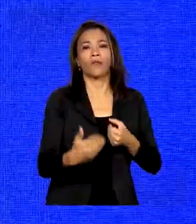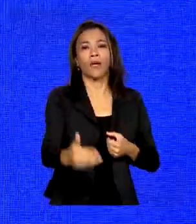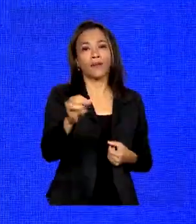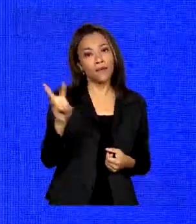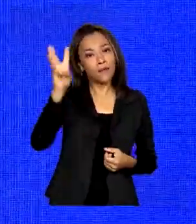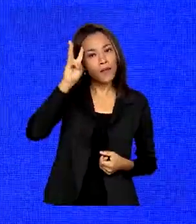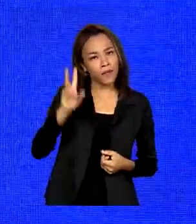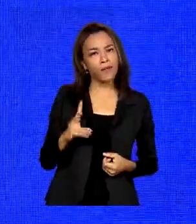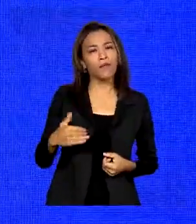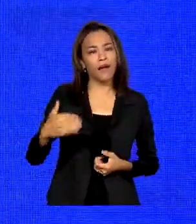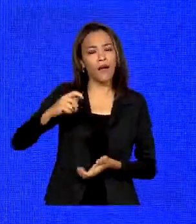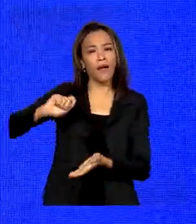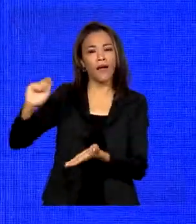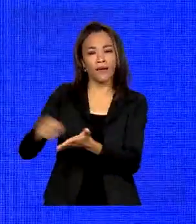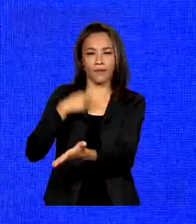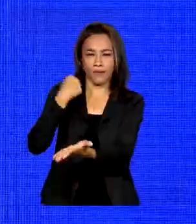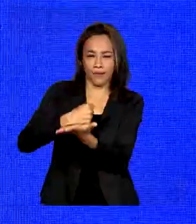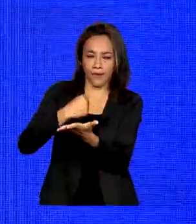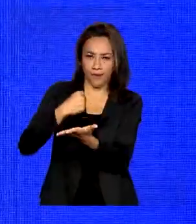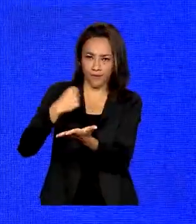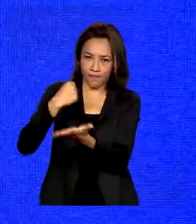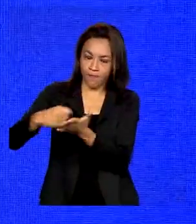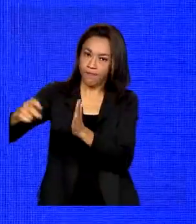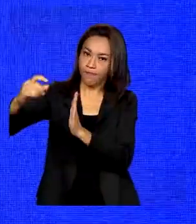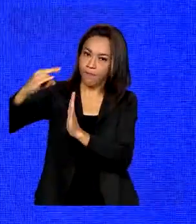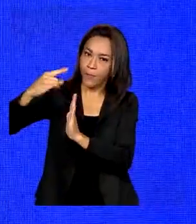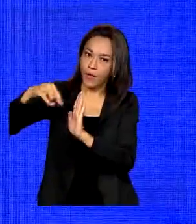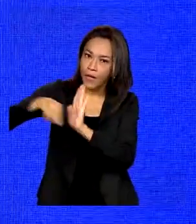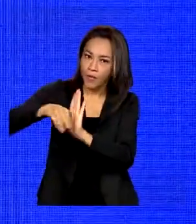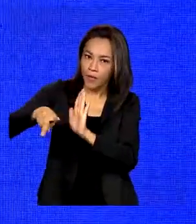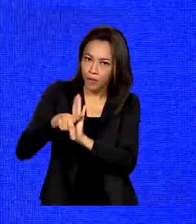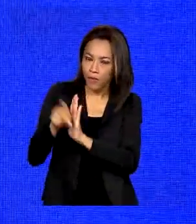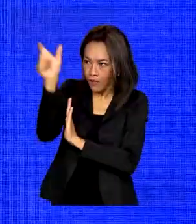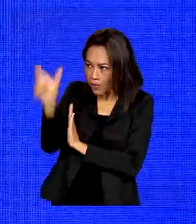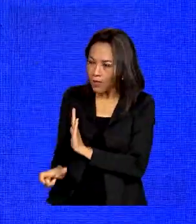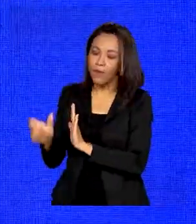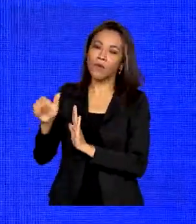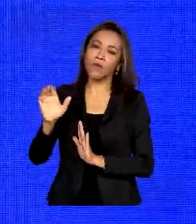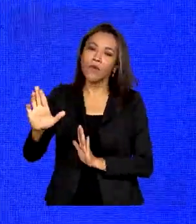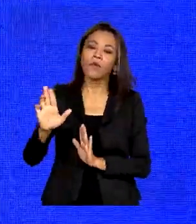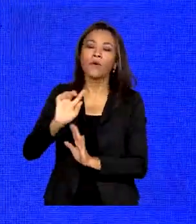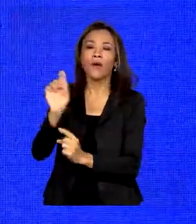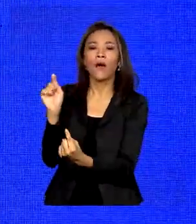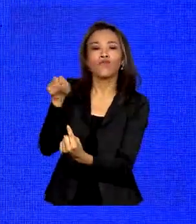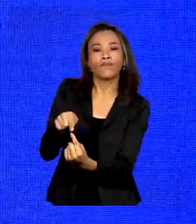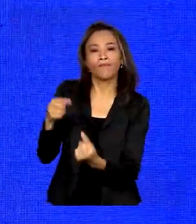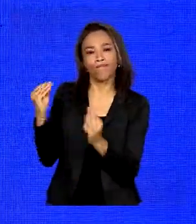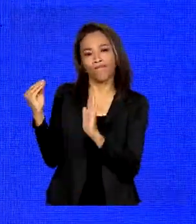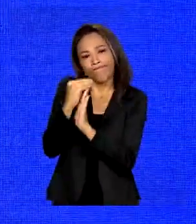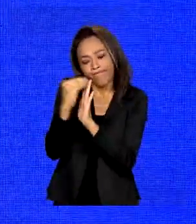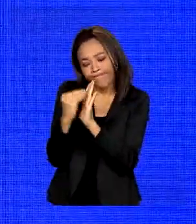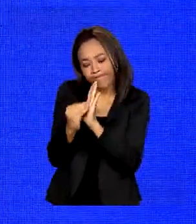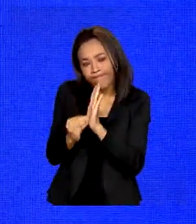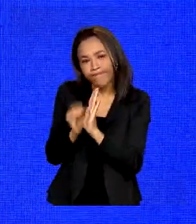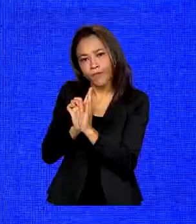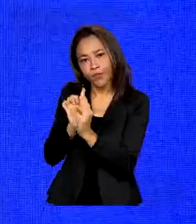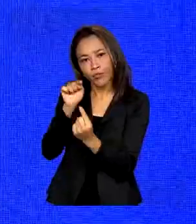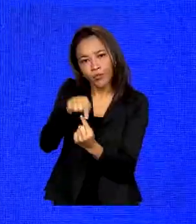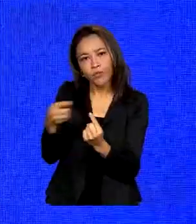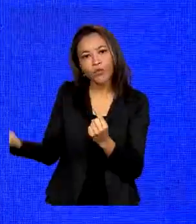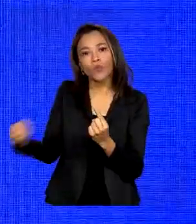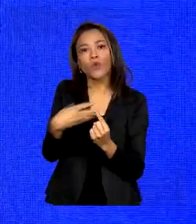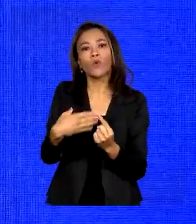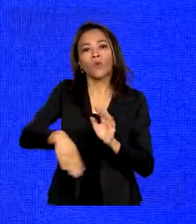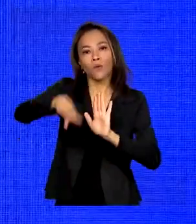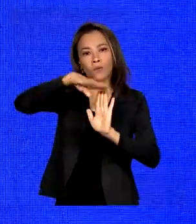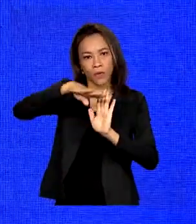assinar uma medida provisória definindo os novos patamares, as metas, as diretrizes do novo